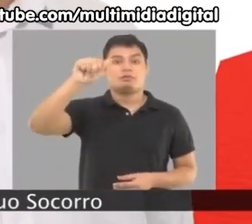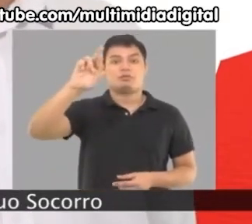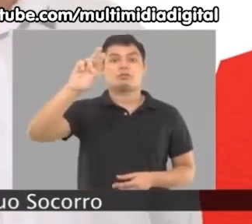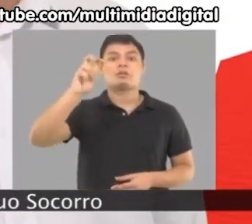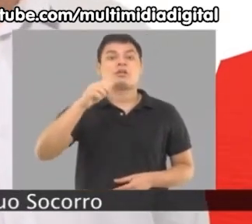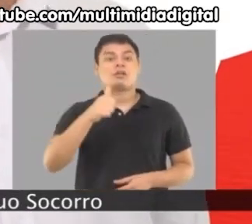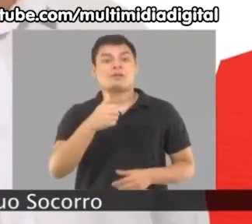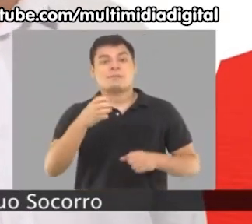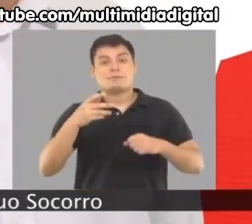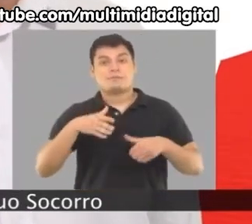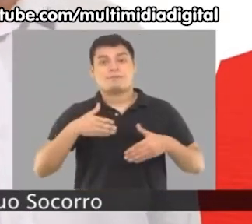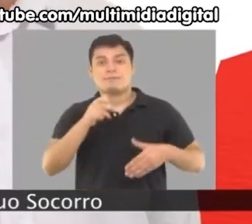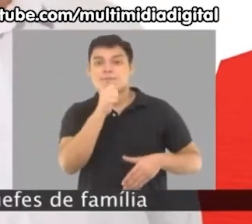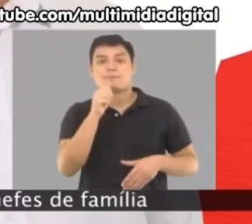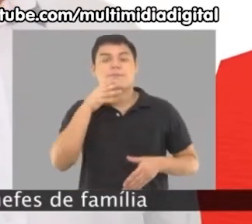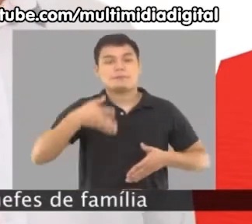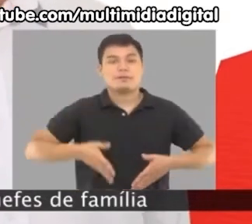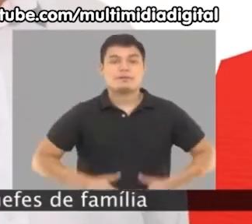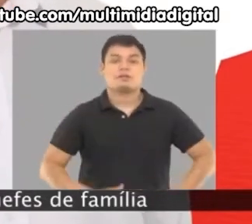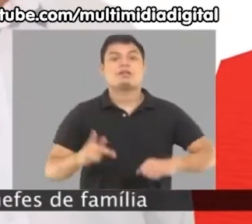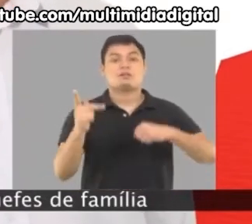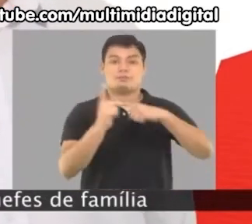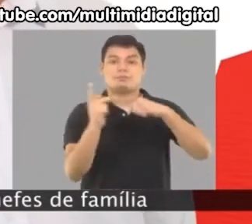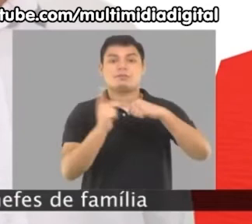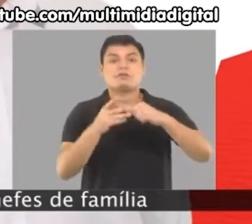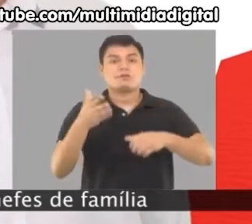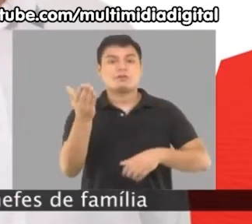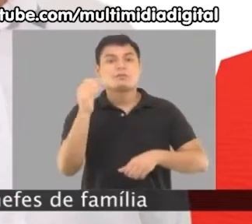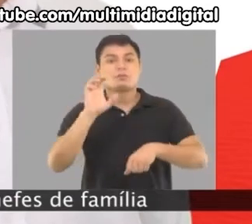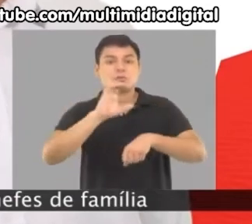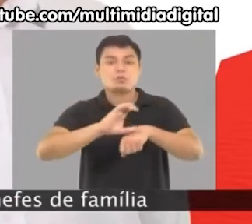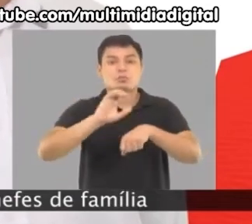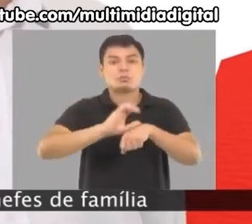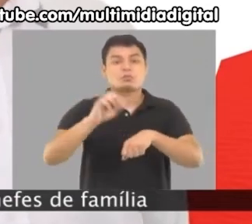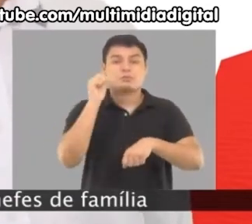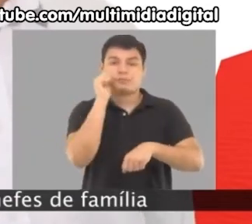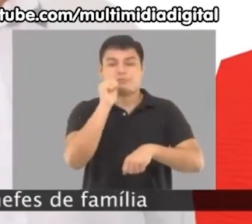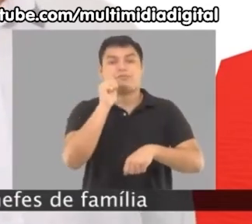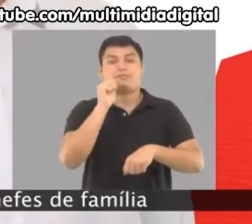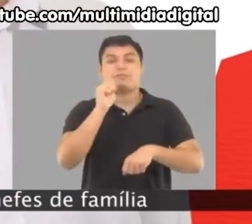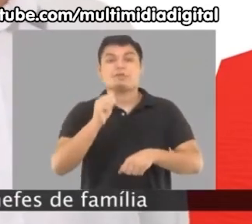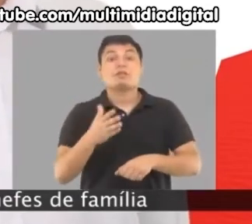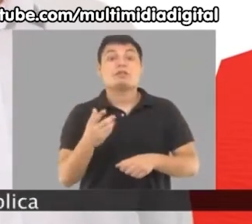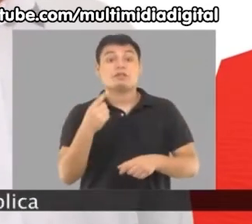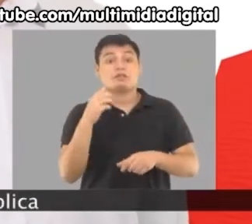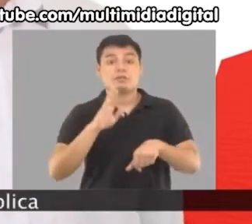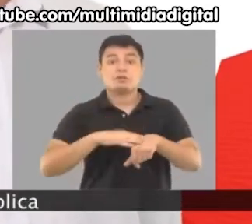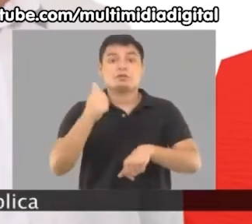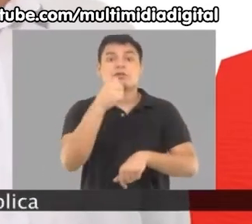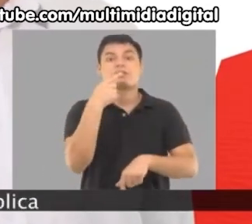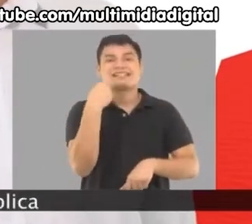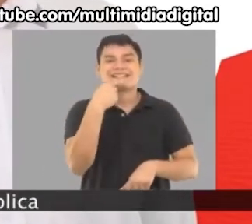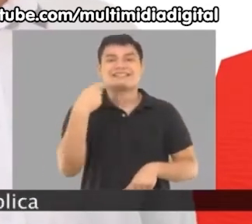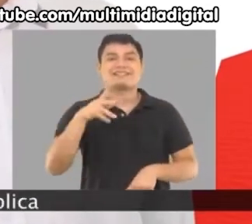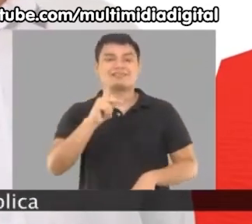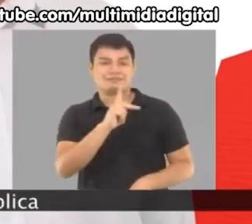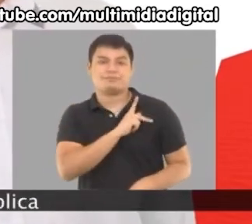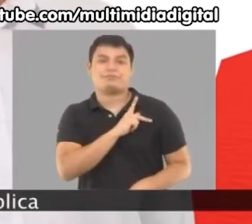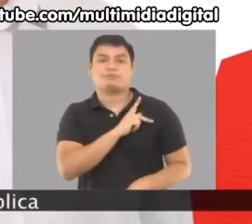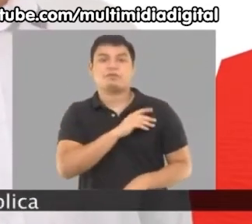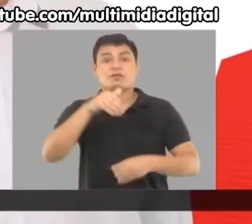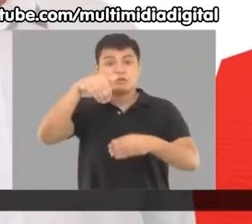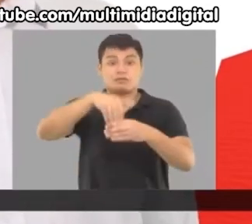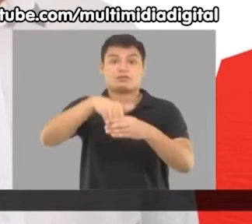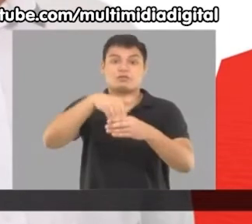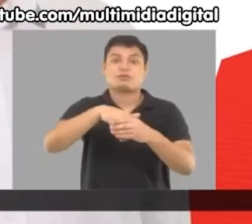Macapaense criado no PP do Socorro. Vamos jutar por cursos profissionalizantes para mulheres chefes de família. E o melhor atendimento odontológico na